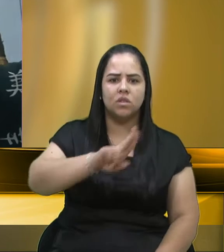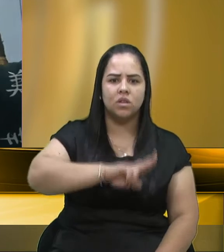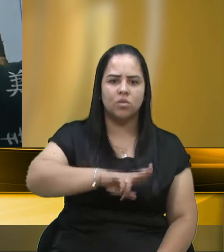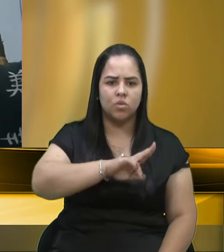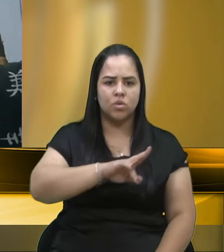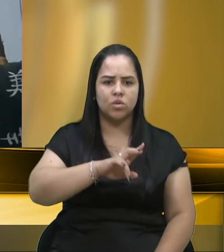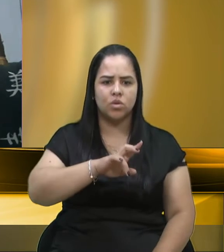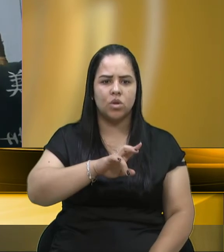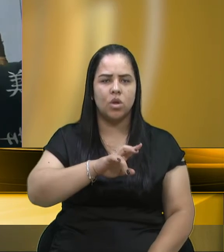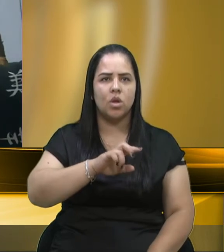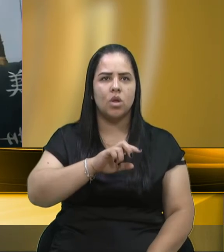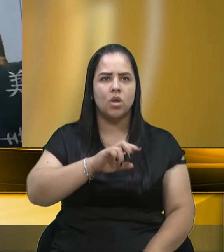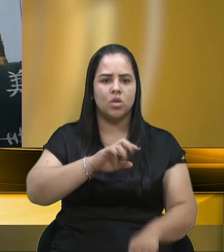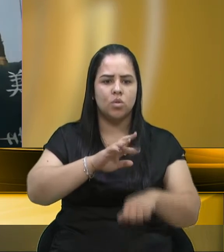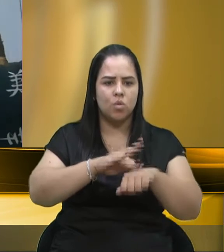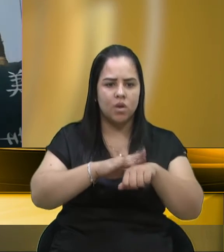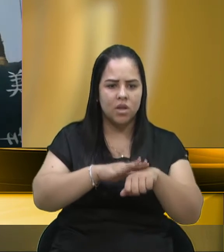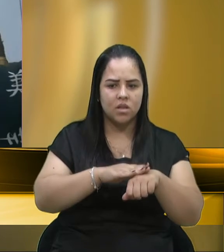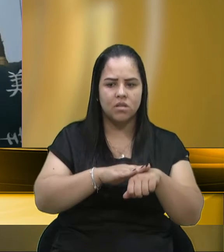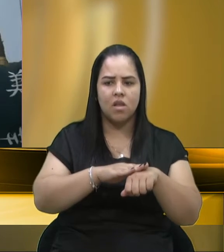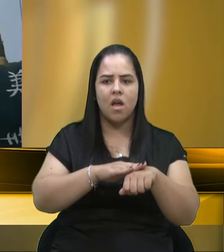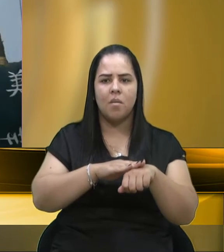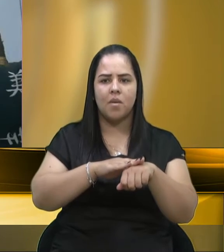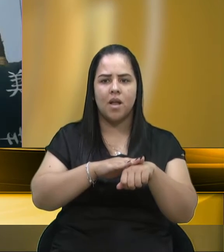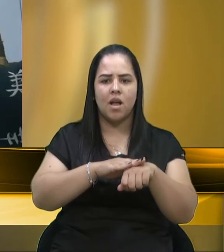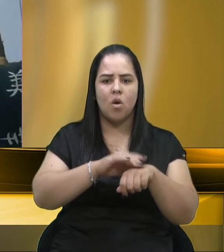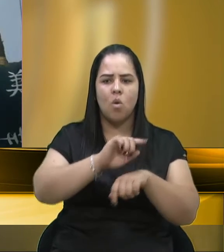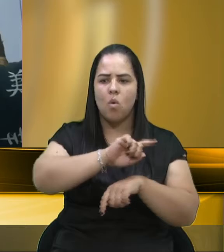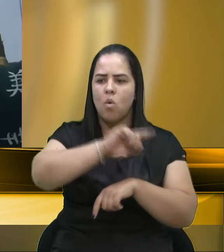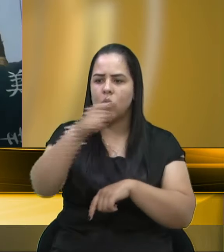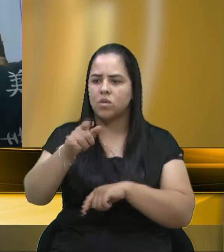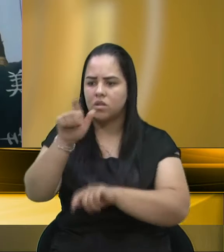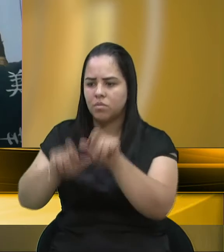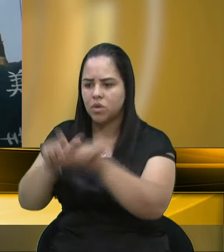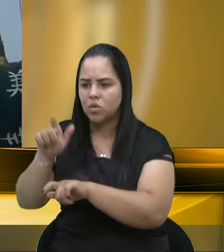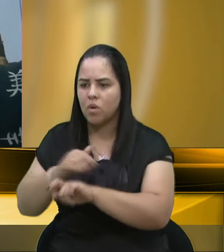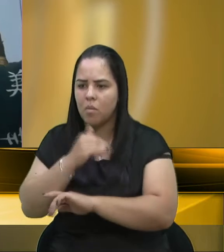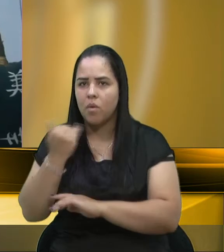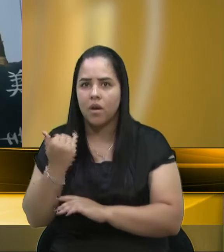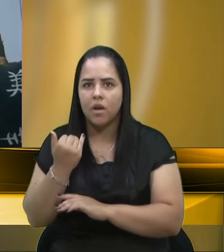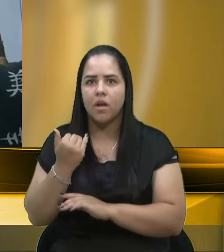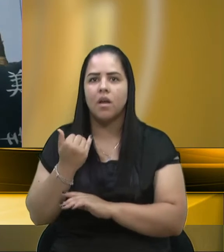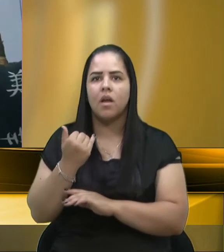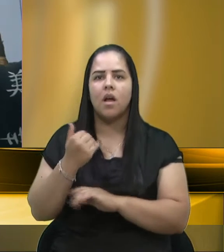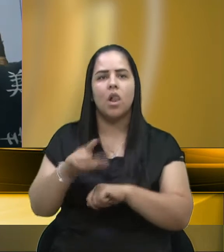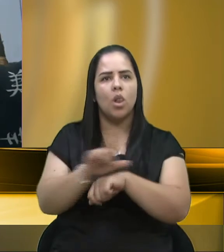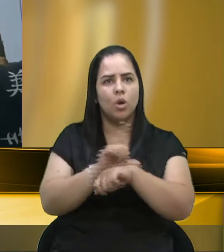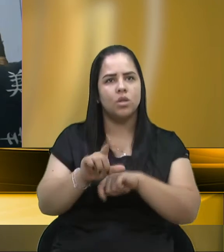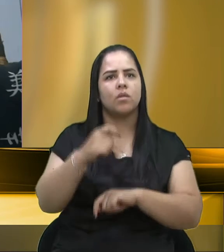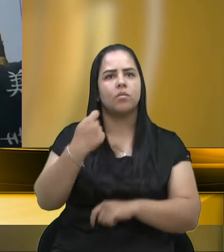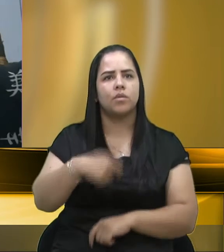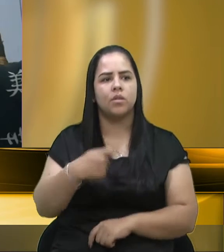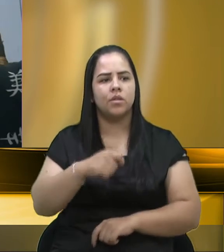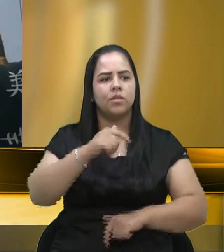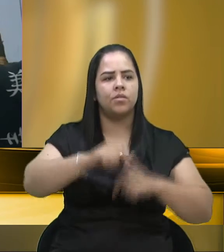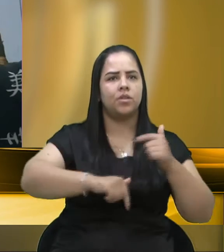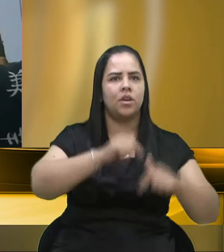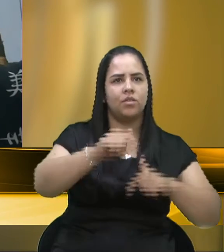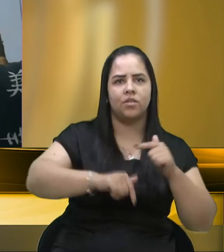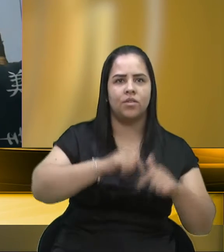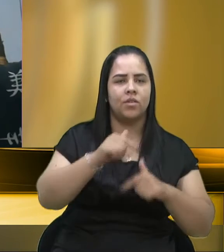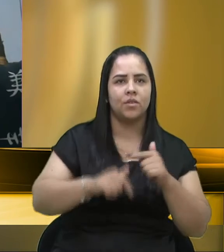Esse povo do comércio precisa trabalhar. O povo do comércio precisa trabalhar. O povo da vã.